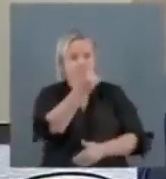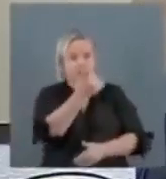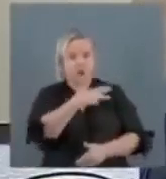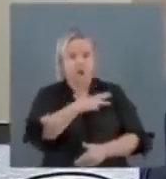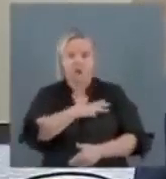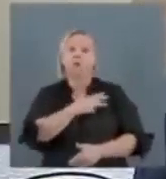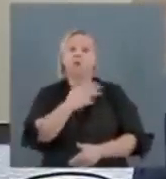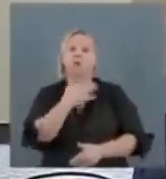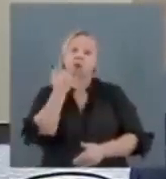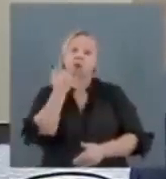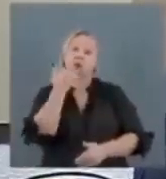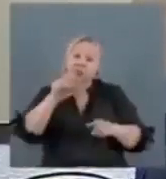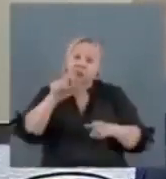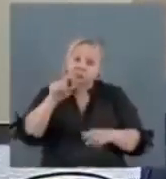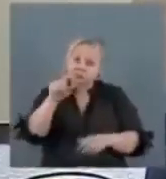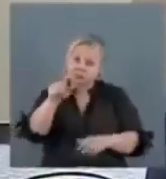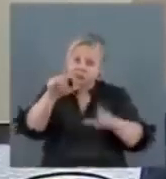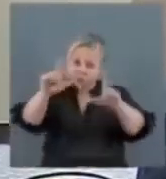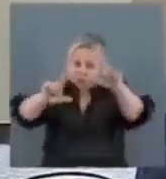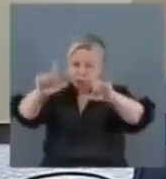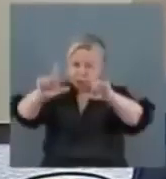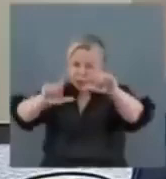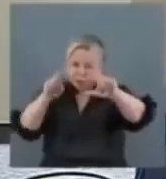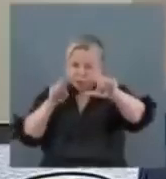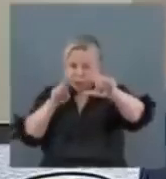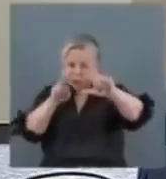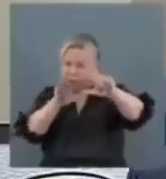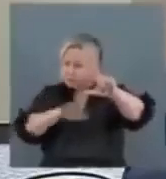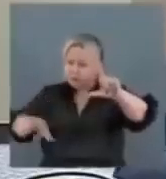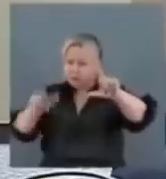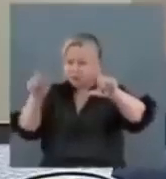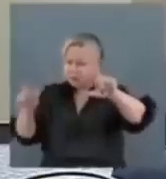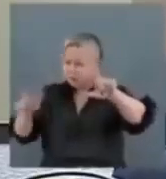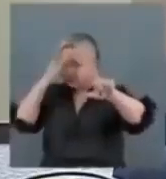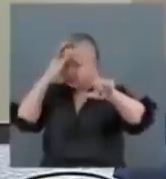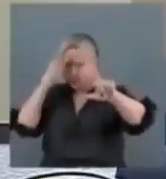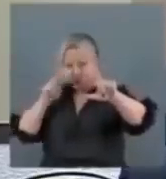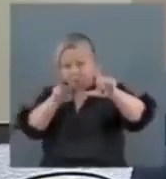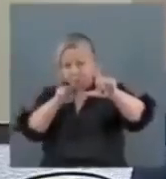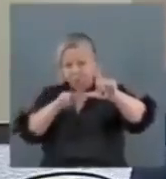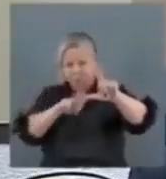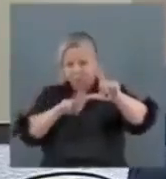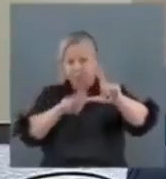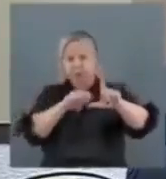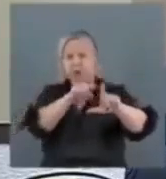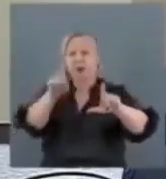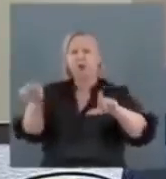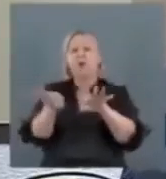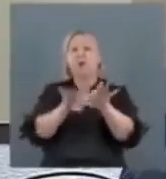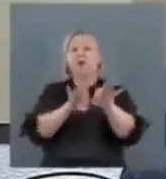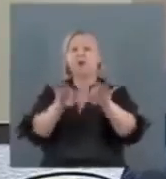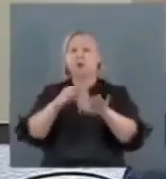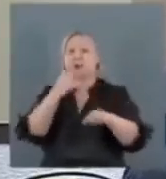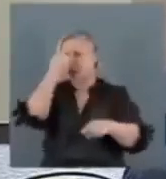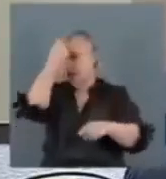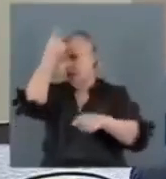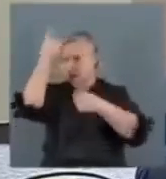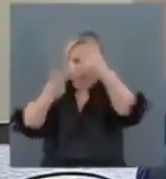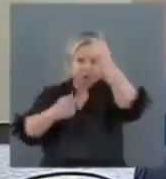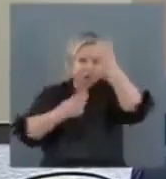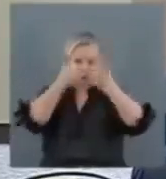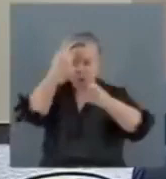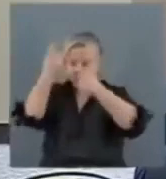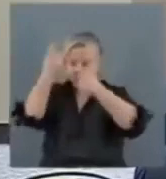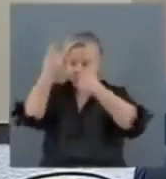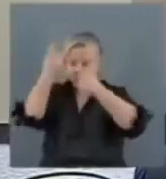ligado a televisão e ele tinha visto. É exemplo do senhor e de todas as pessoas. Então, essas construções mentais que o senhor faz,